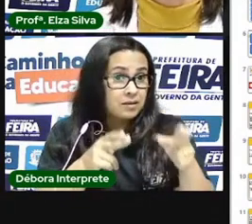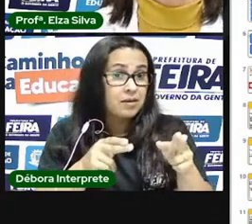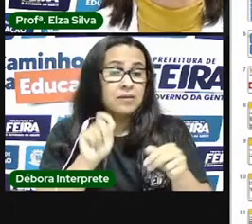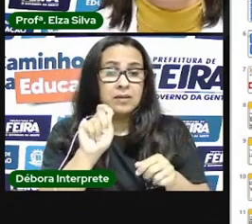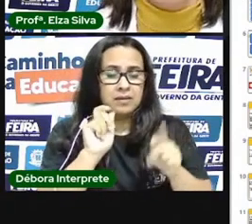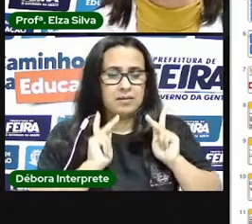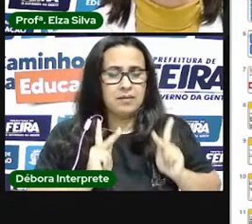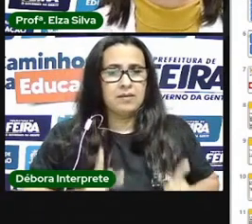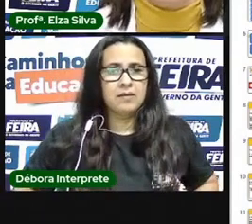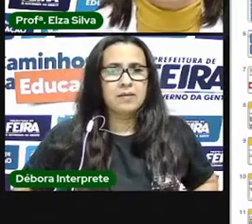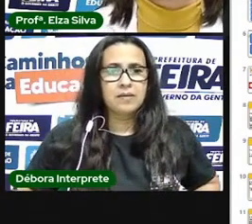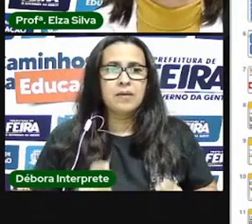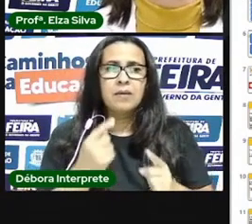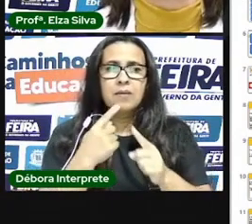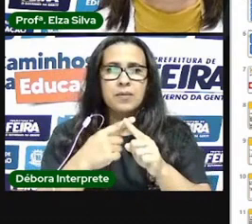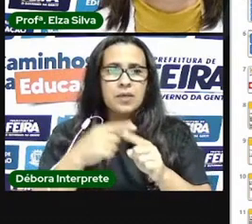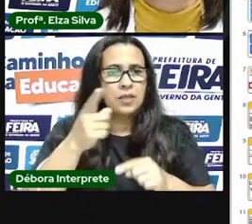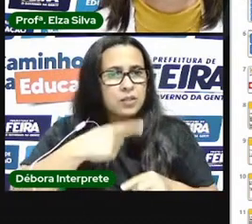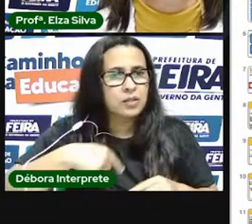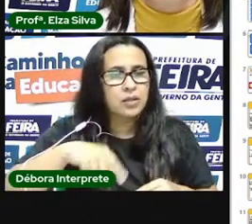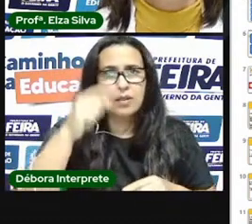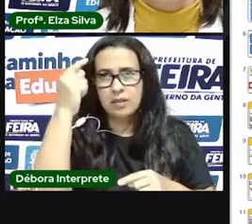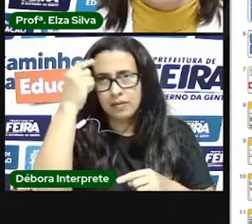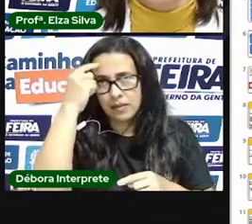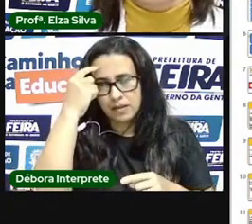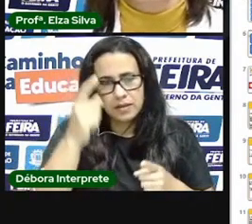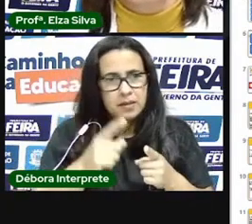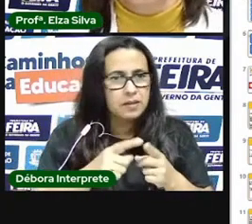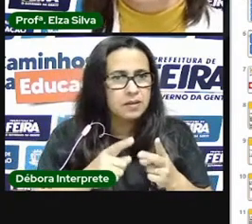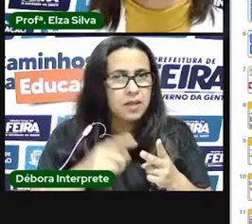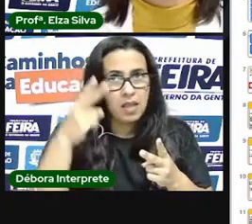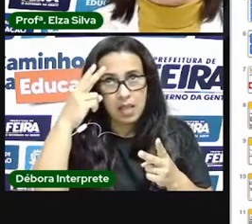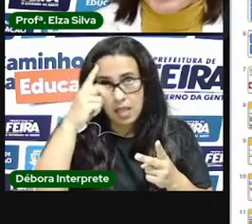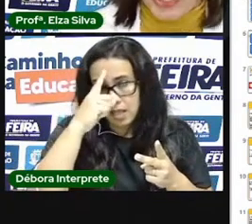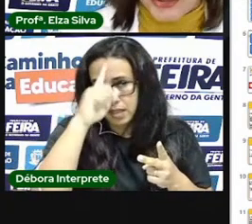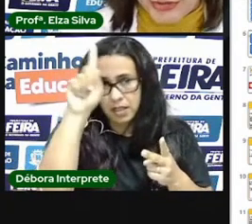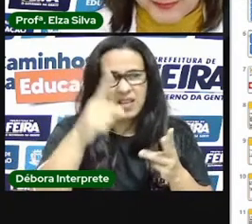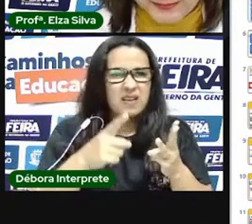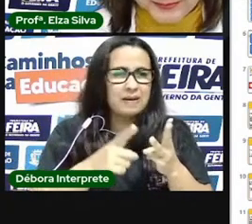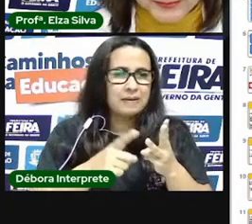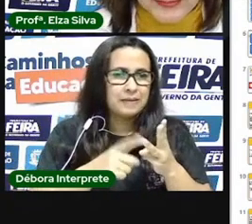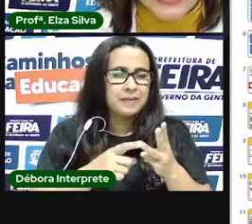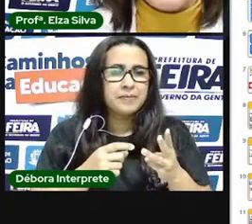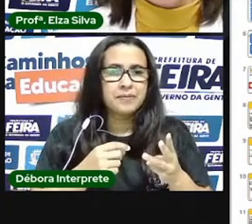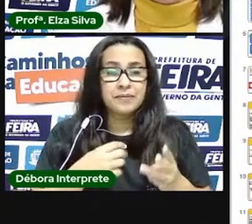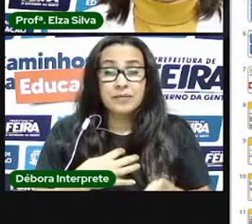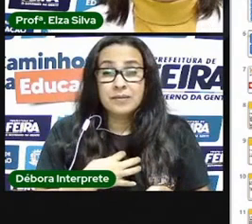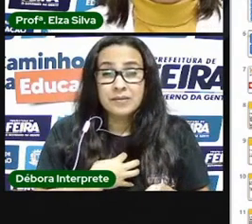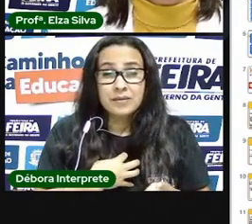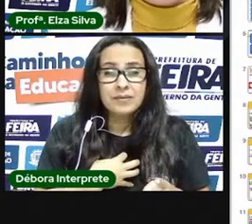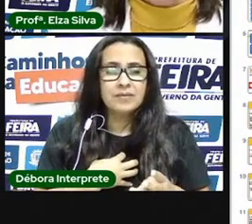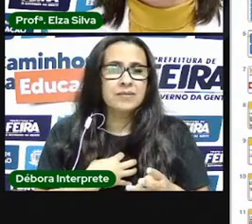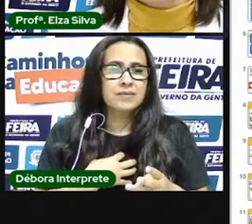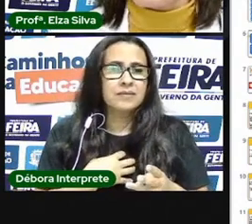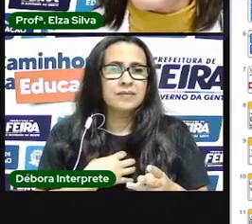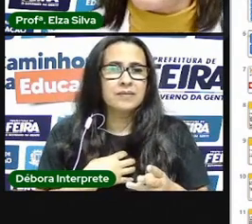os nossos pensamentos, ideias, sentimentos, estão refletidos na obra de arte. E